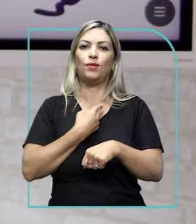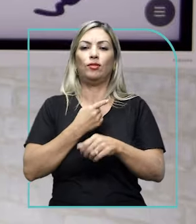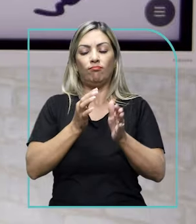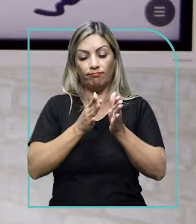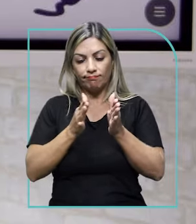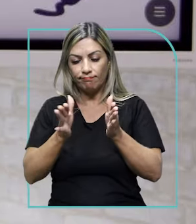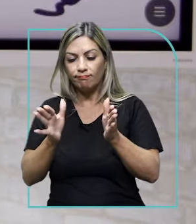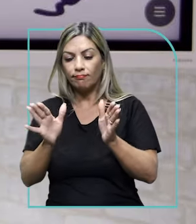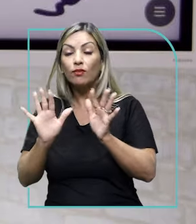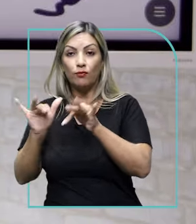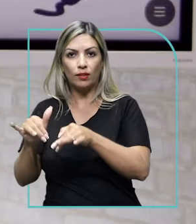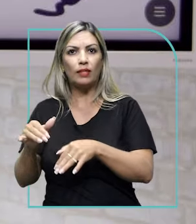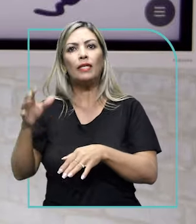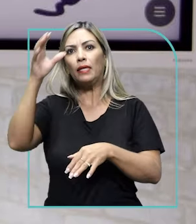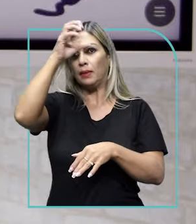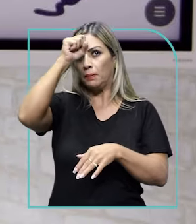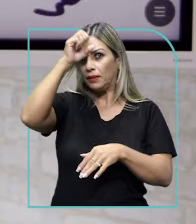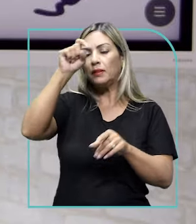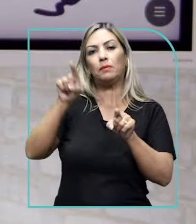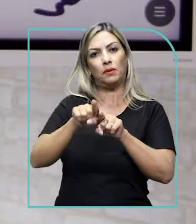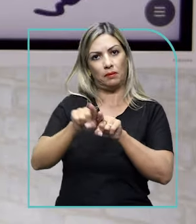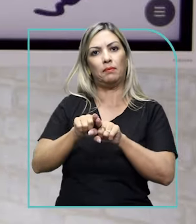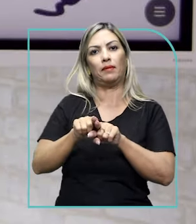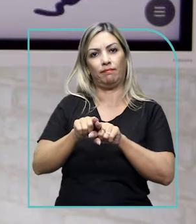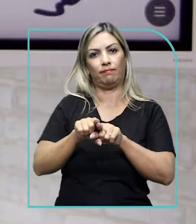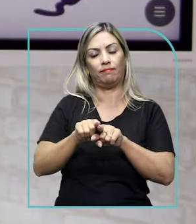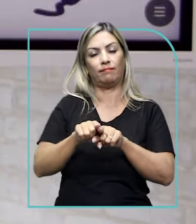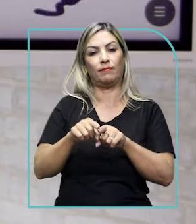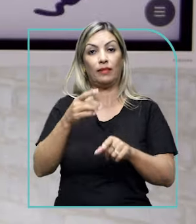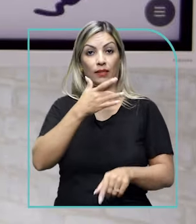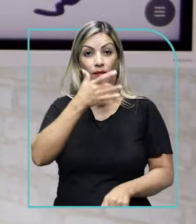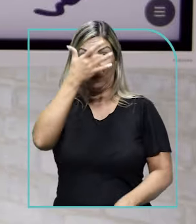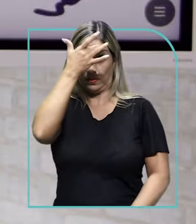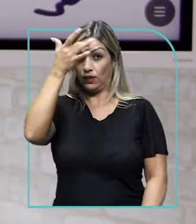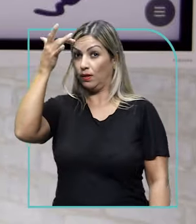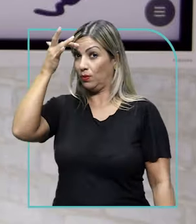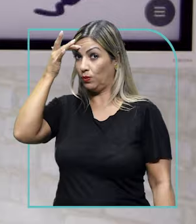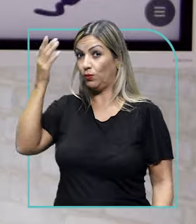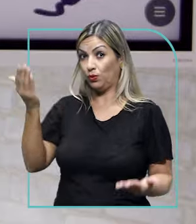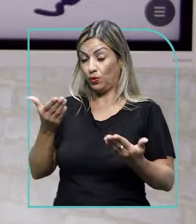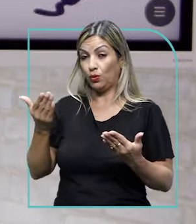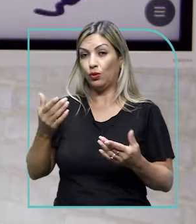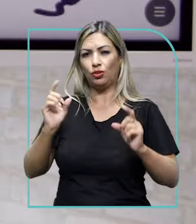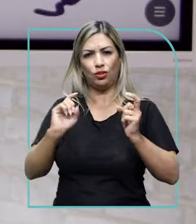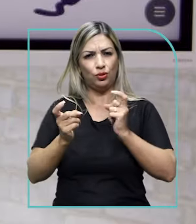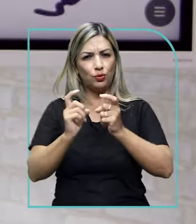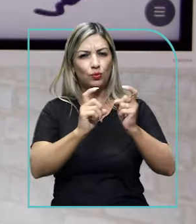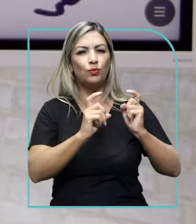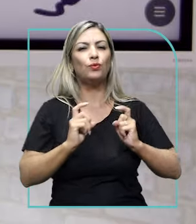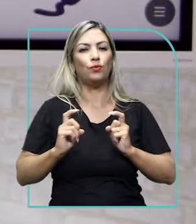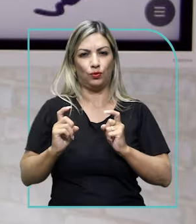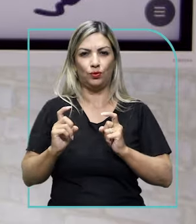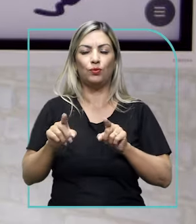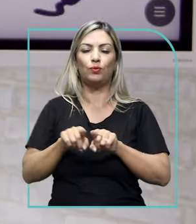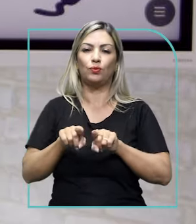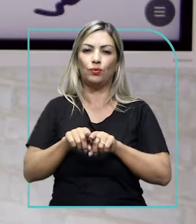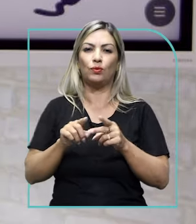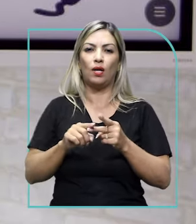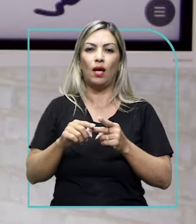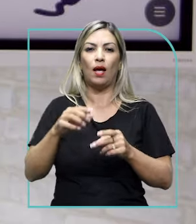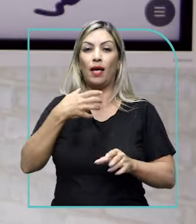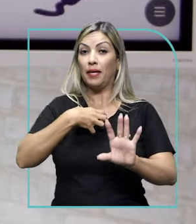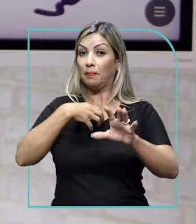passamos e aprendemos com ele também. Então essa questão da saúde mental hoje é algo muito discutido, a questão da